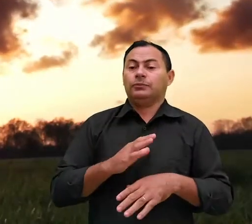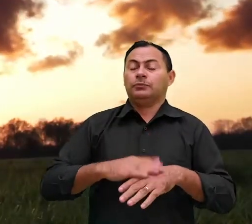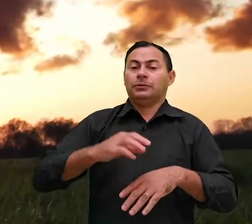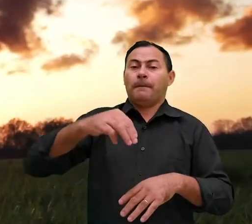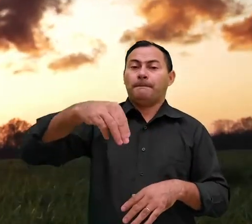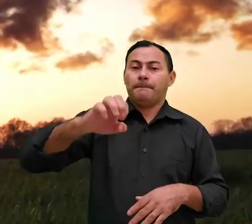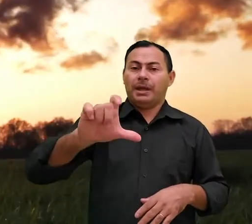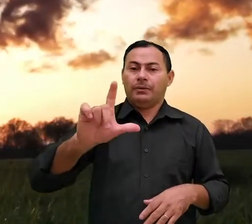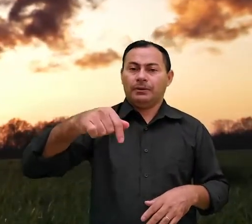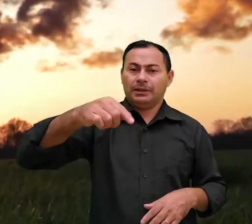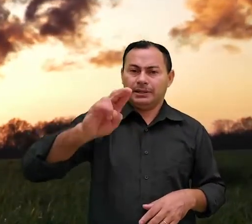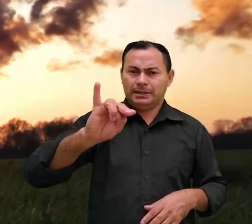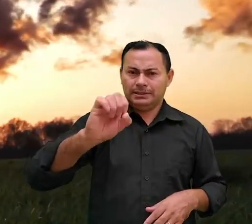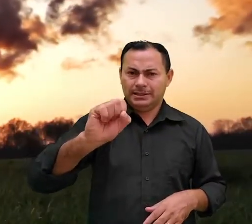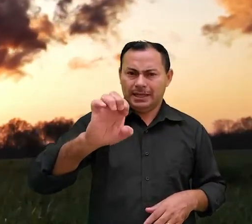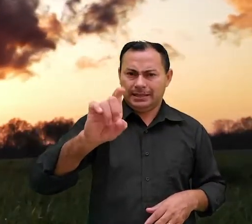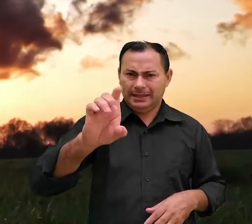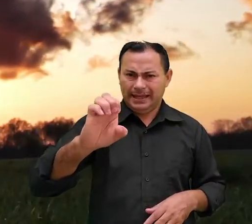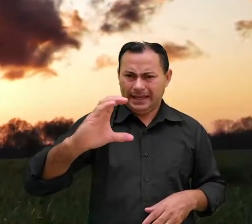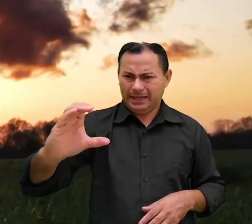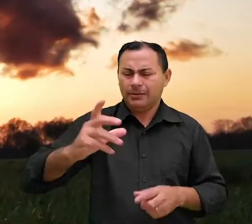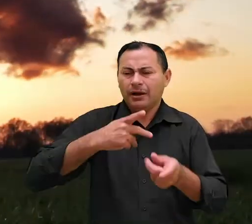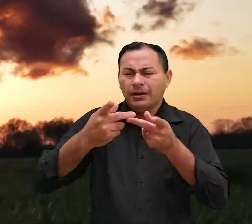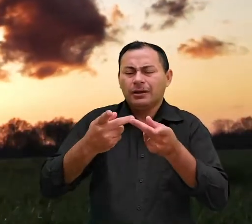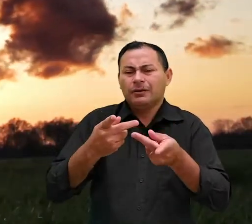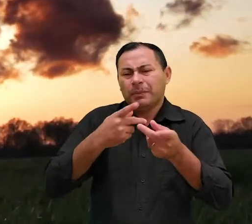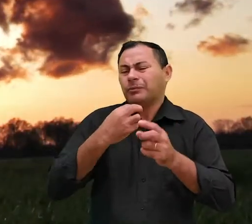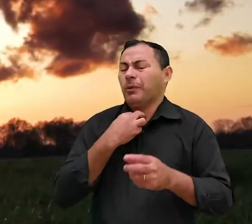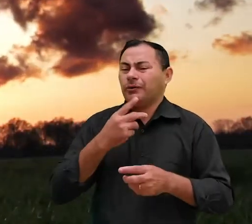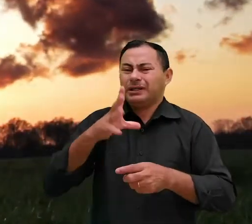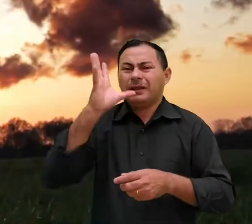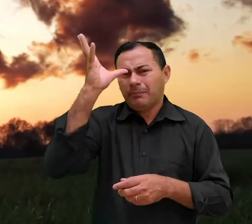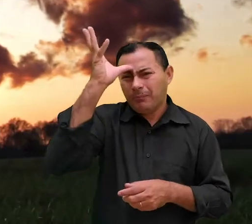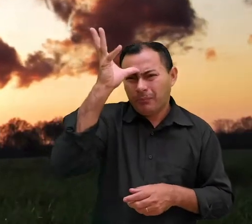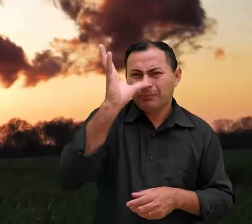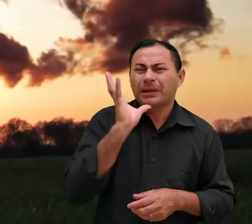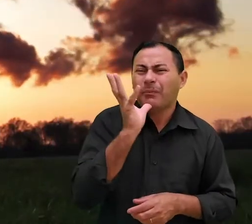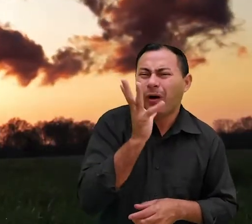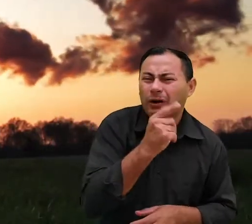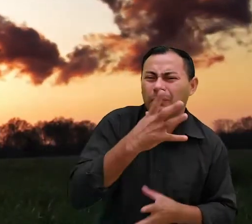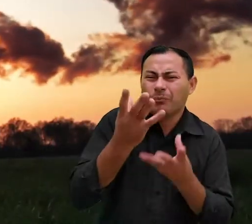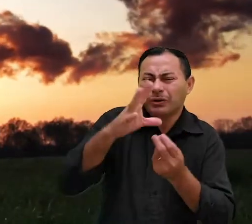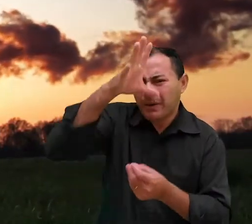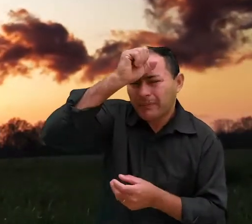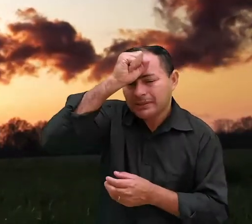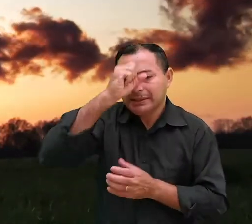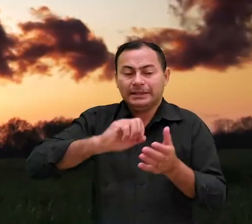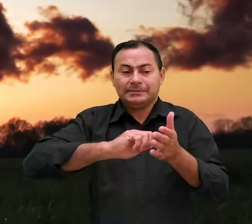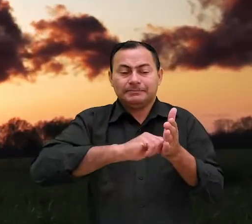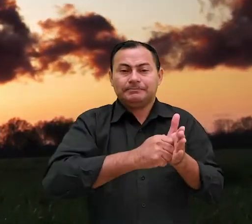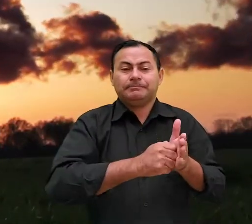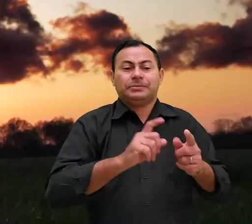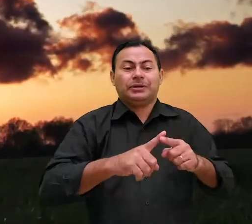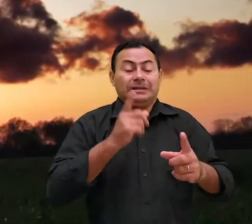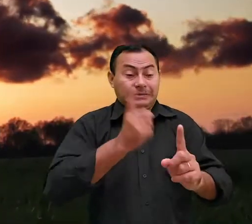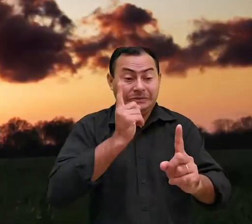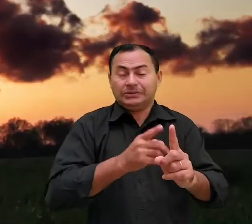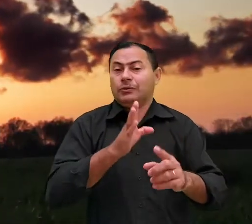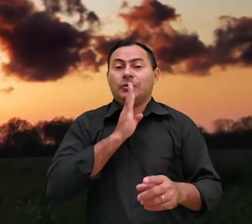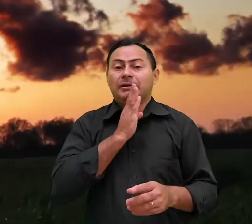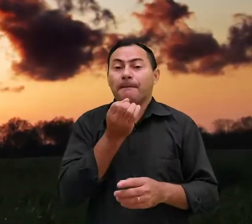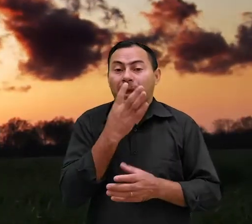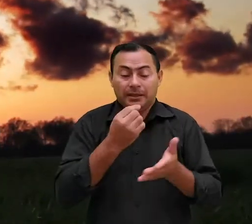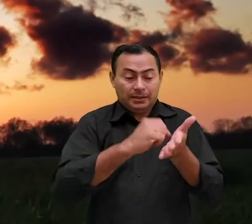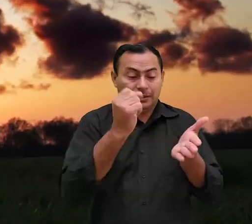Melquisedeque mas não posso vocês demoram muito para aprender depois ele ainda bronqueou com eles porque não